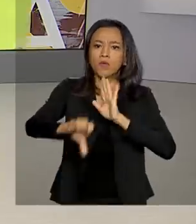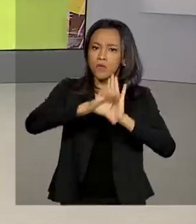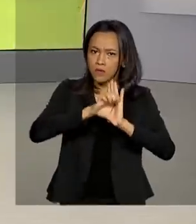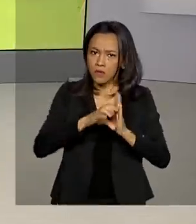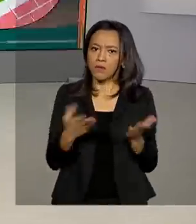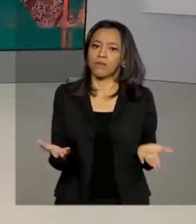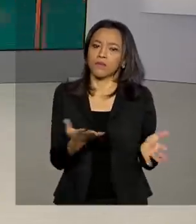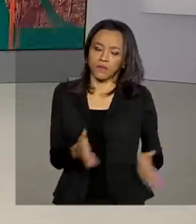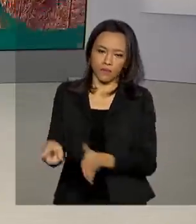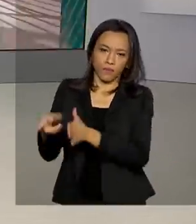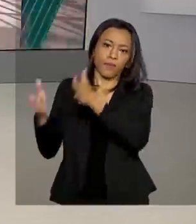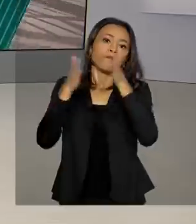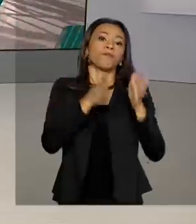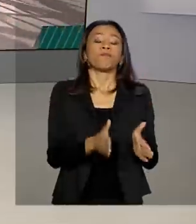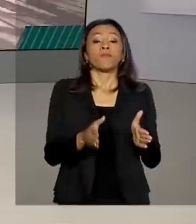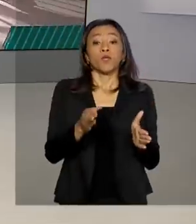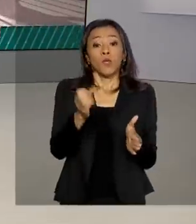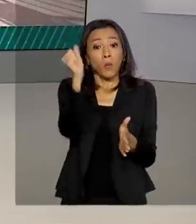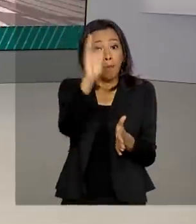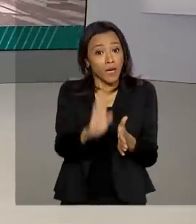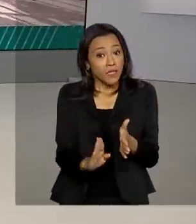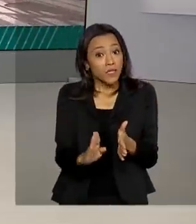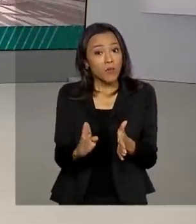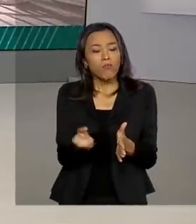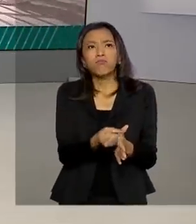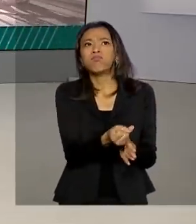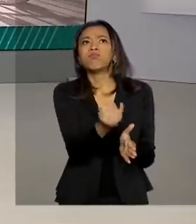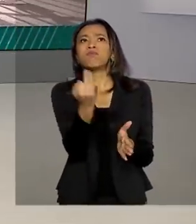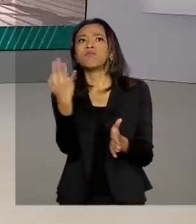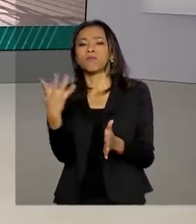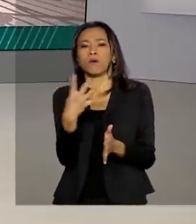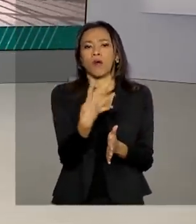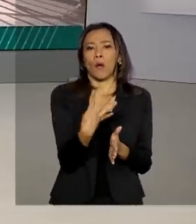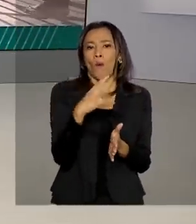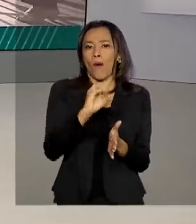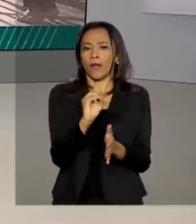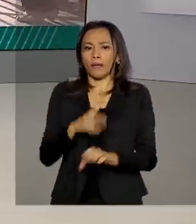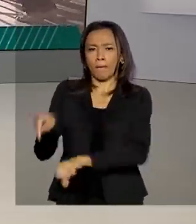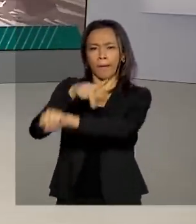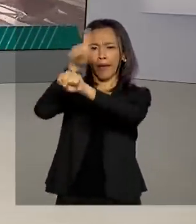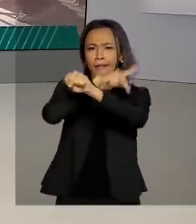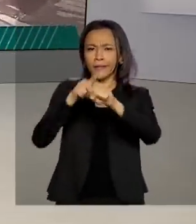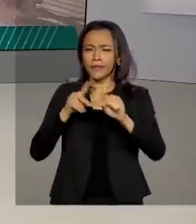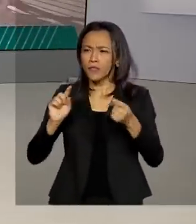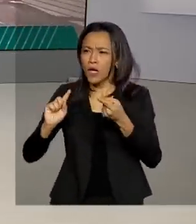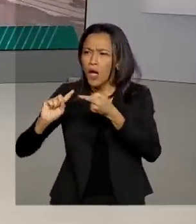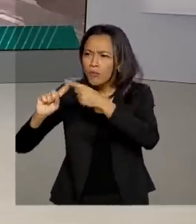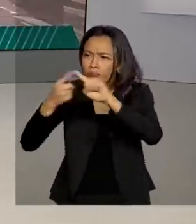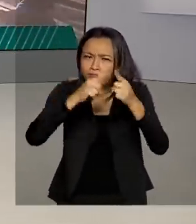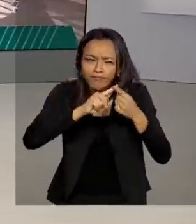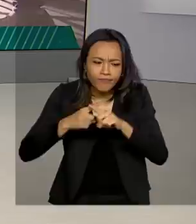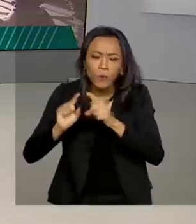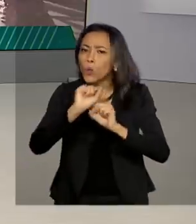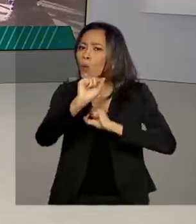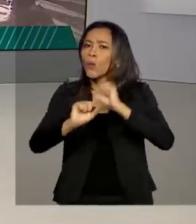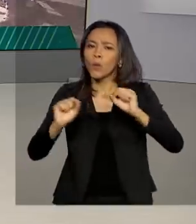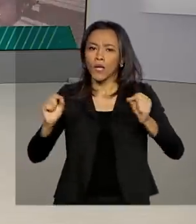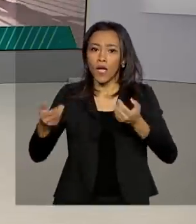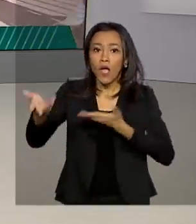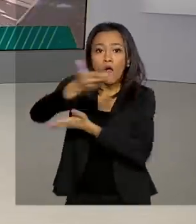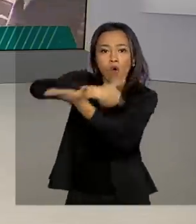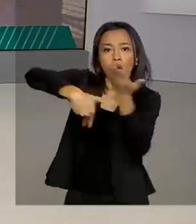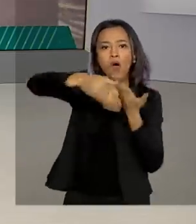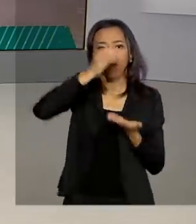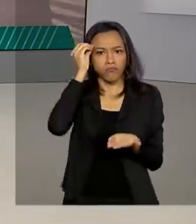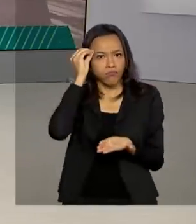O Brasil está entre os mais de 40 países que se uniram para compartilhar conhecimentos sobre o coronavírus e